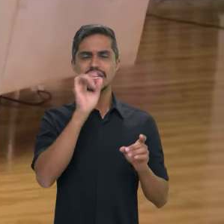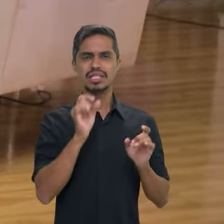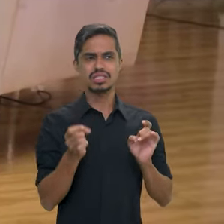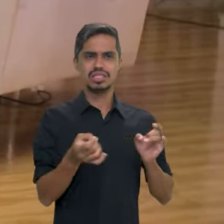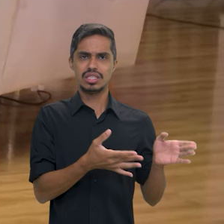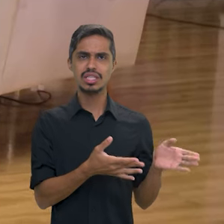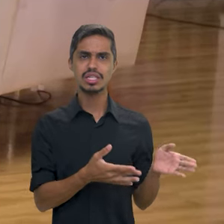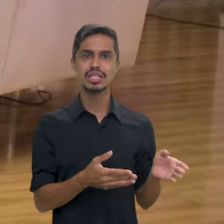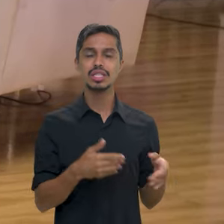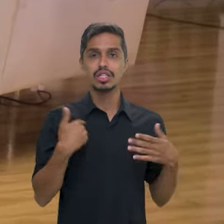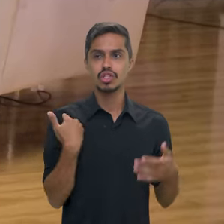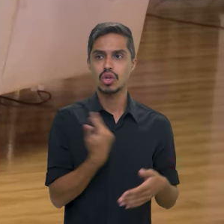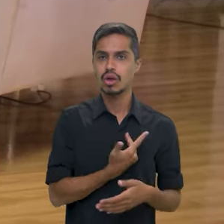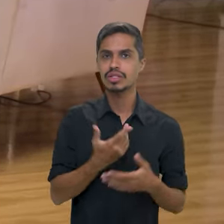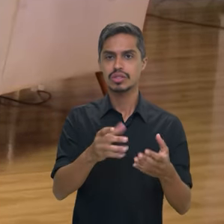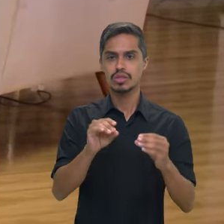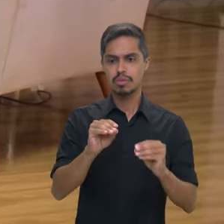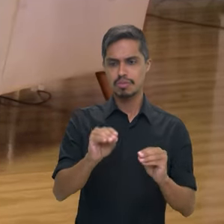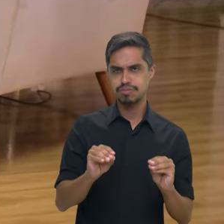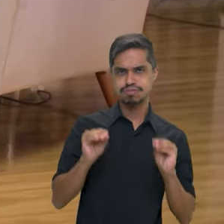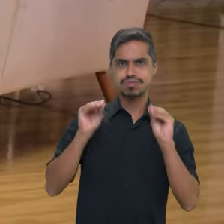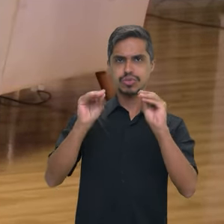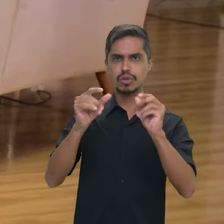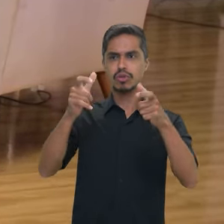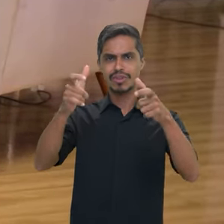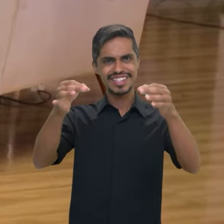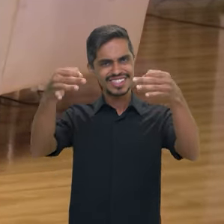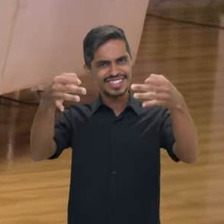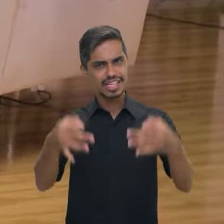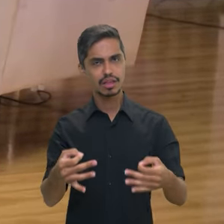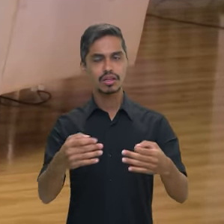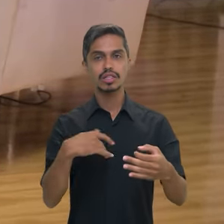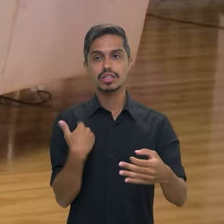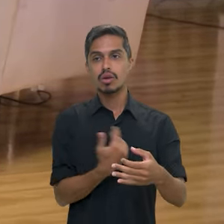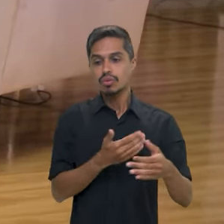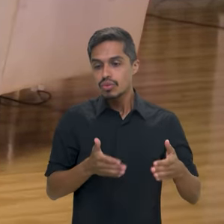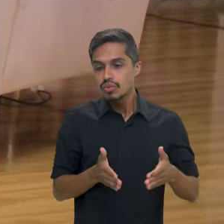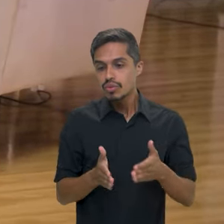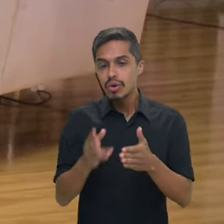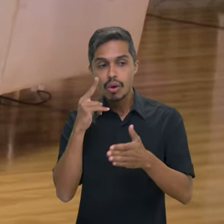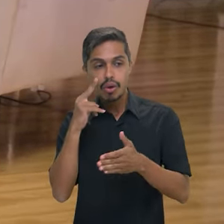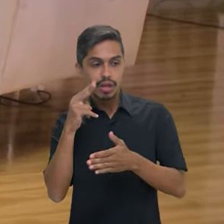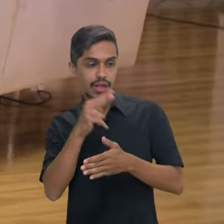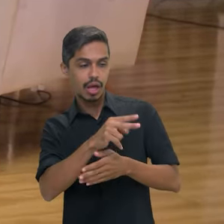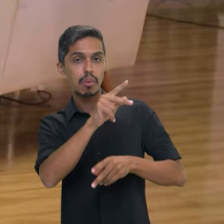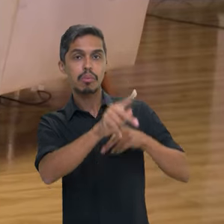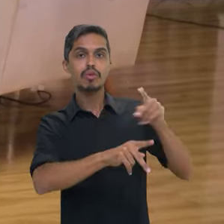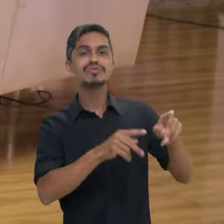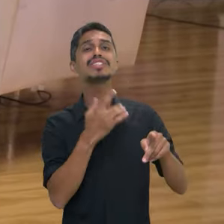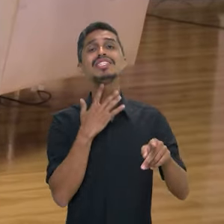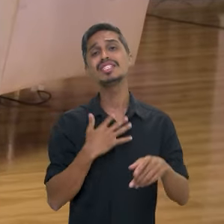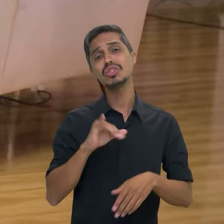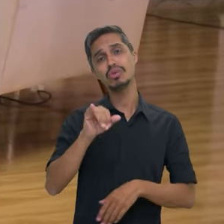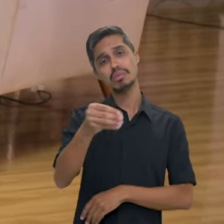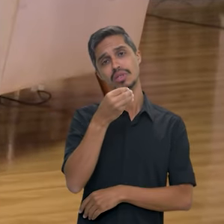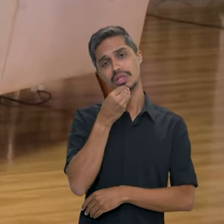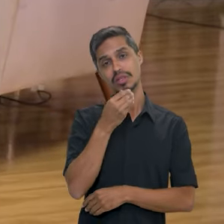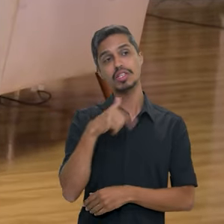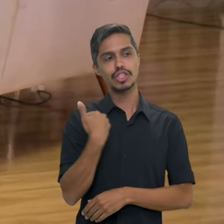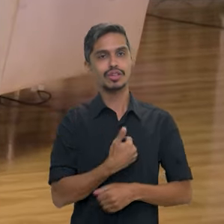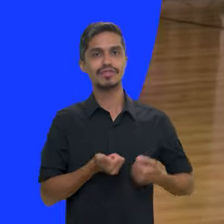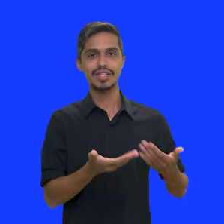quer ultrapassar e colocar o Brasil no devido lugar. E aí, o caminho é olhar para esse povo que só quer uma